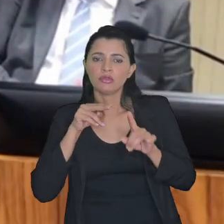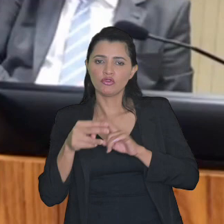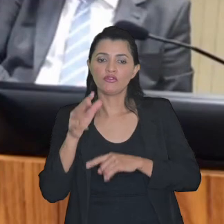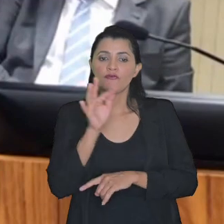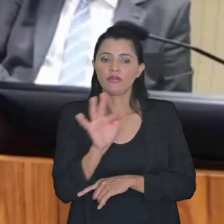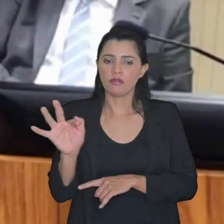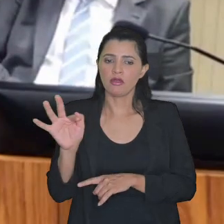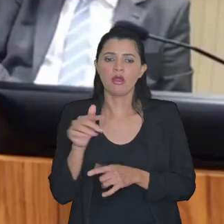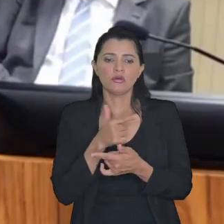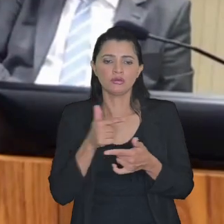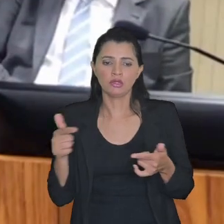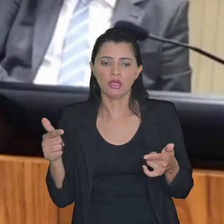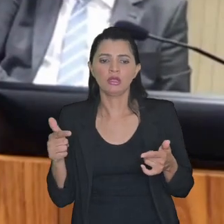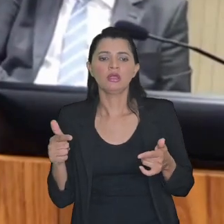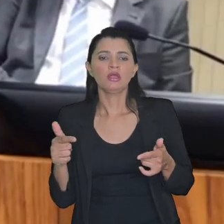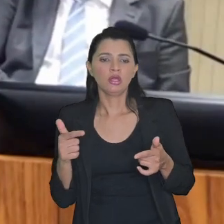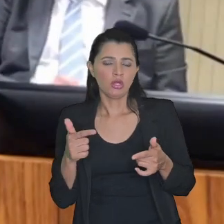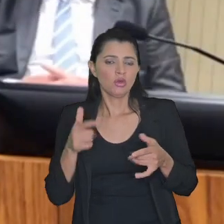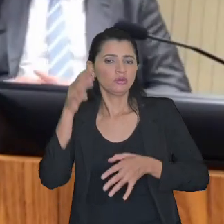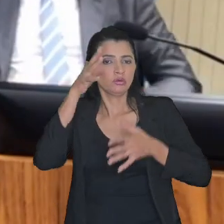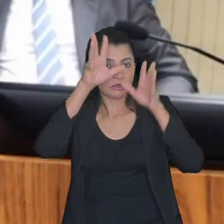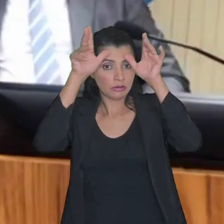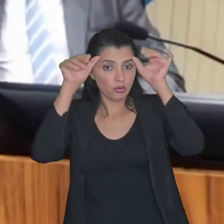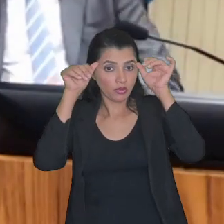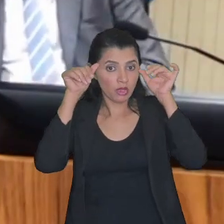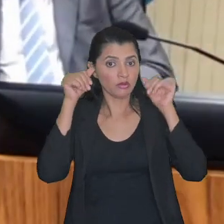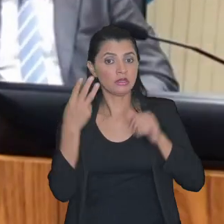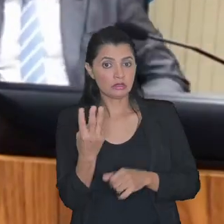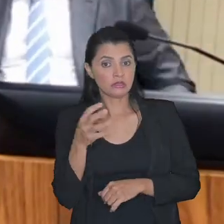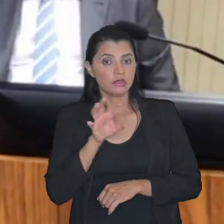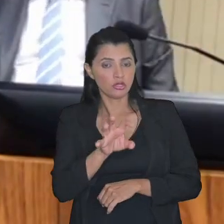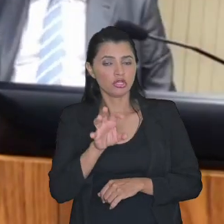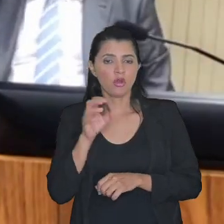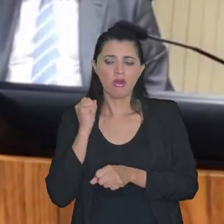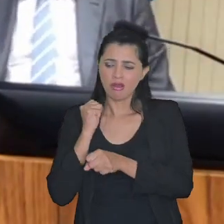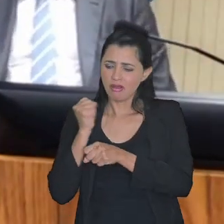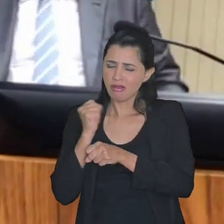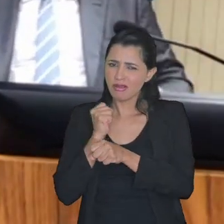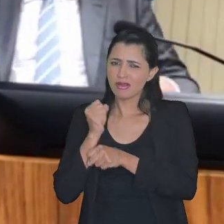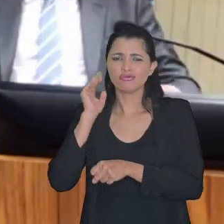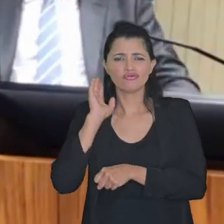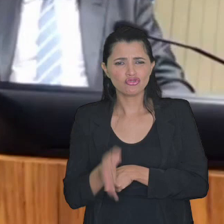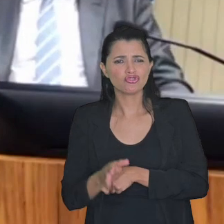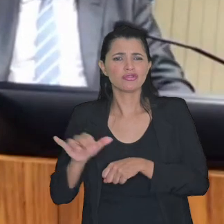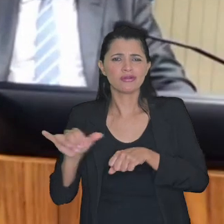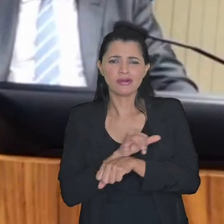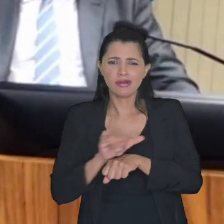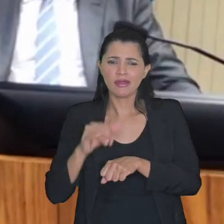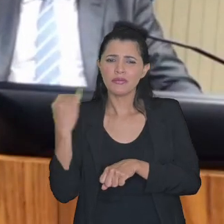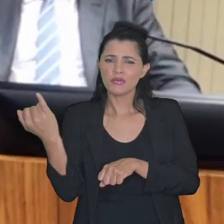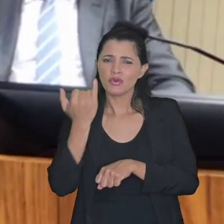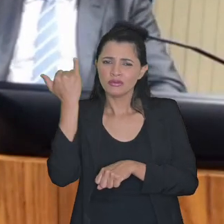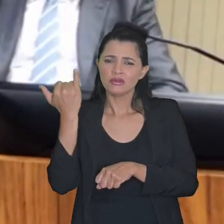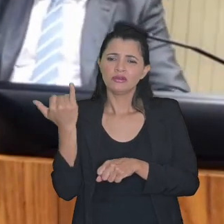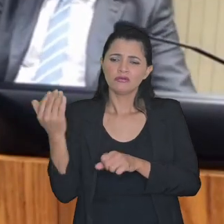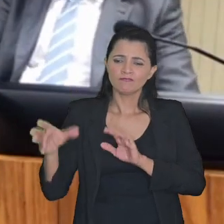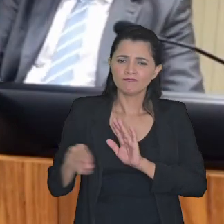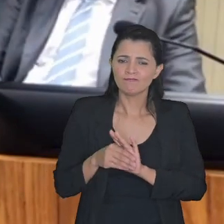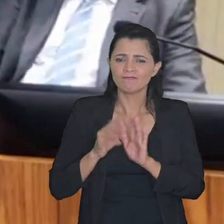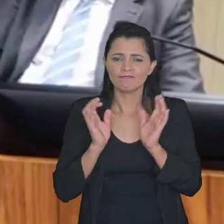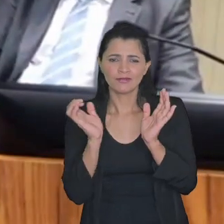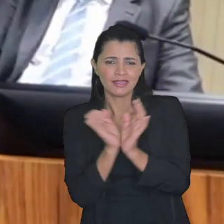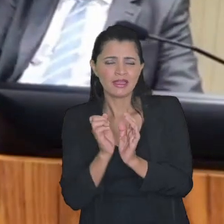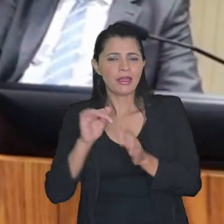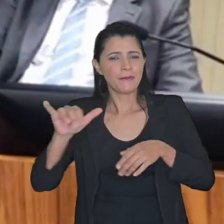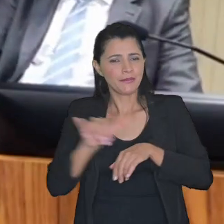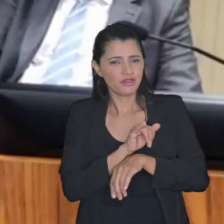vista federal o Tribunal Regional Federal da Terceira Região já há anos tomou uma medida importantíssima que integra o